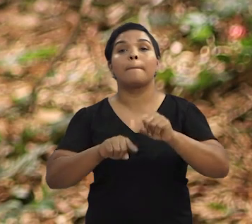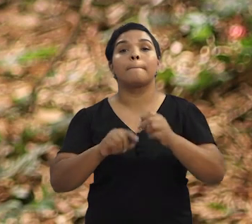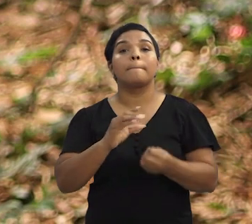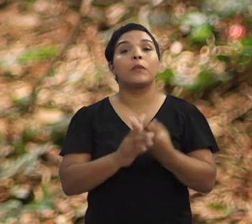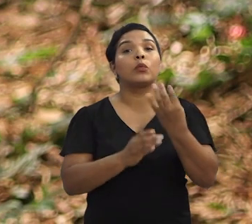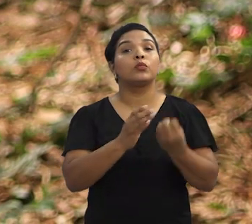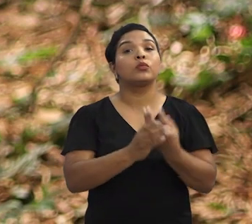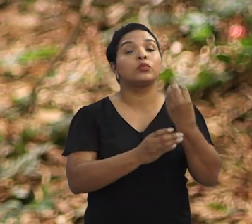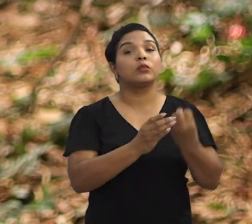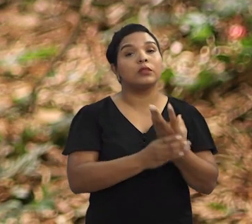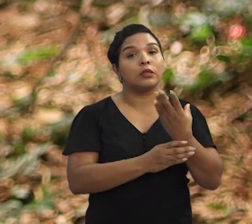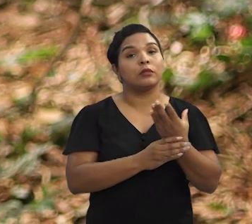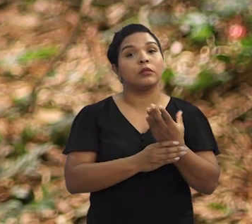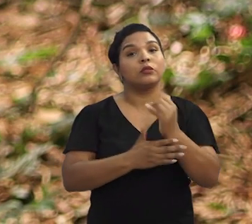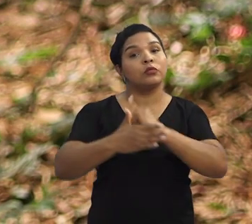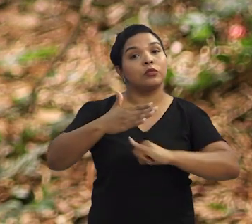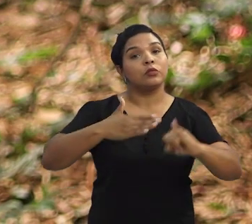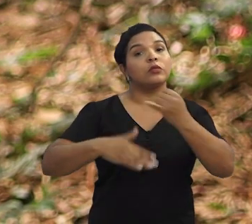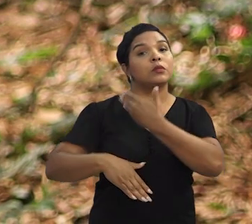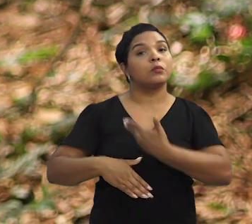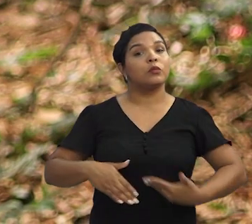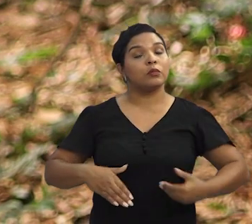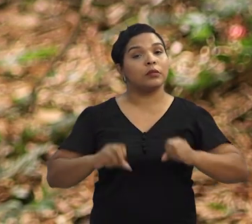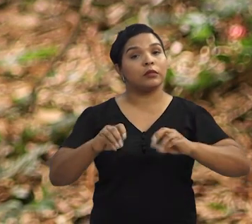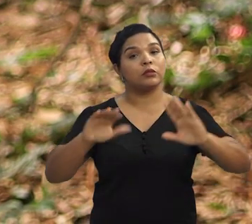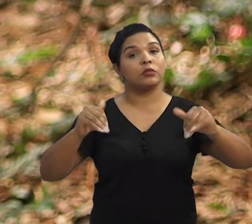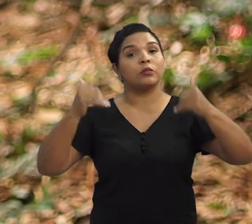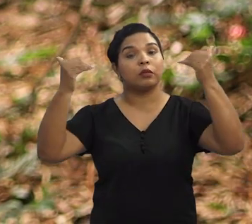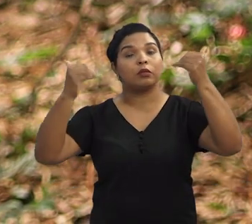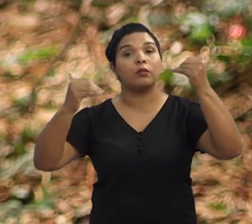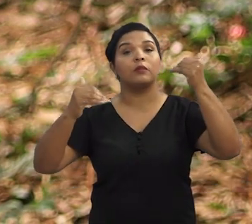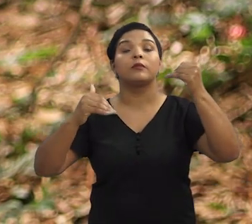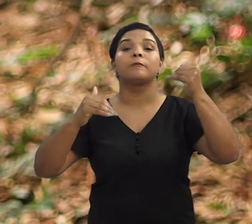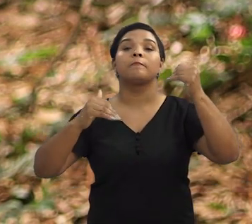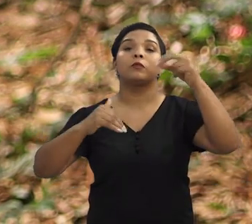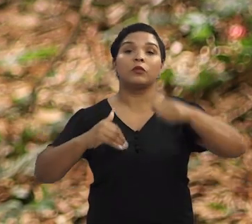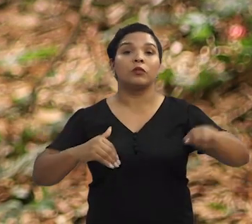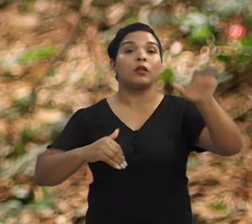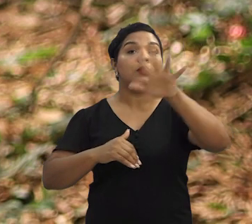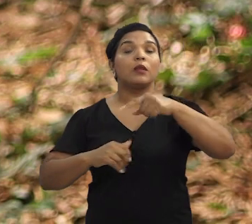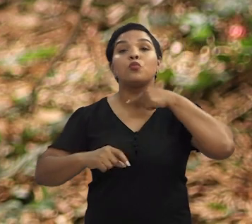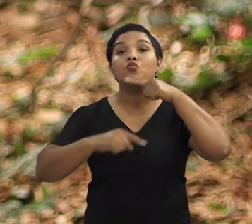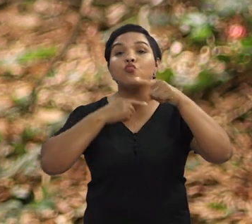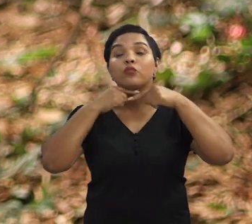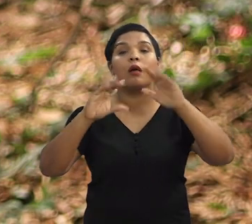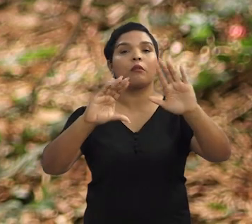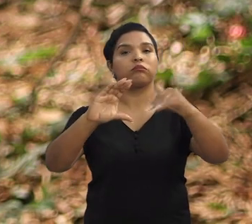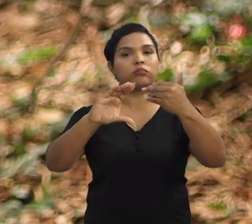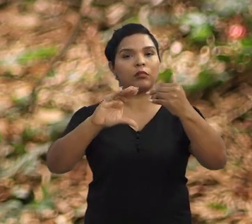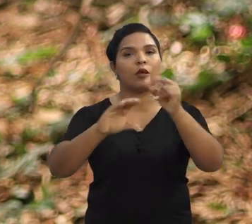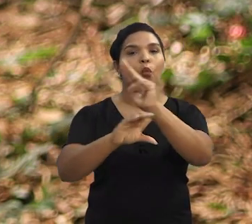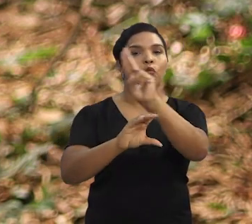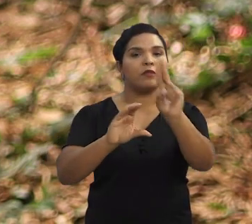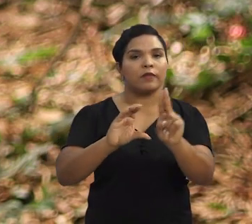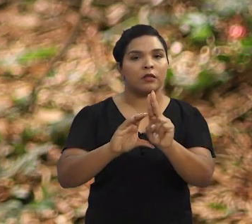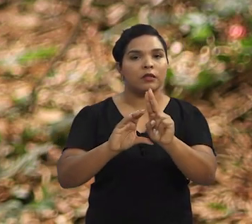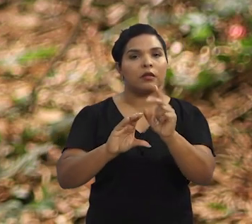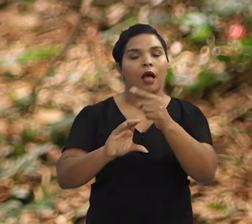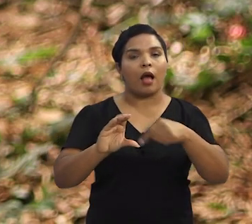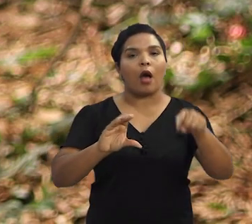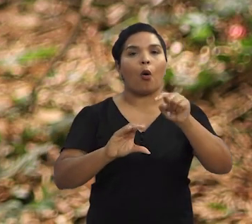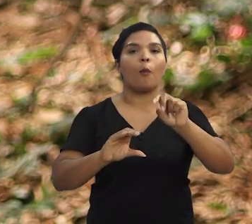sido produzido nas instituições públicas de ensino superior nordestinas. Caso tenha alguma dúvida envia um e-mail para